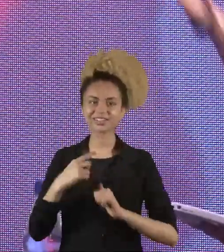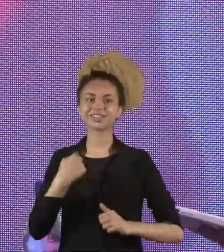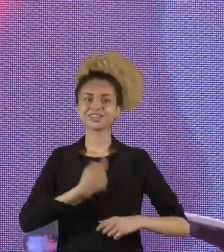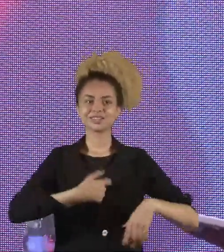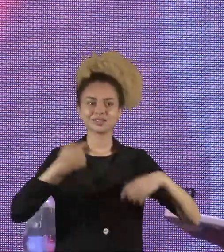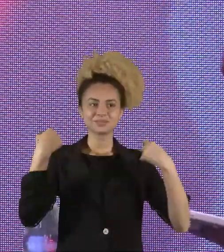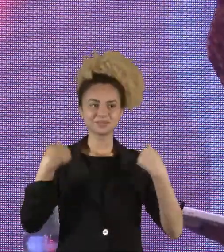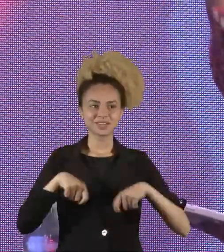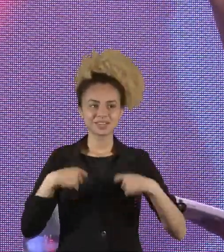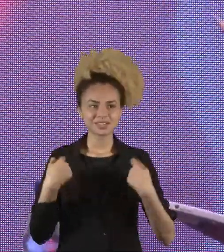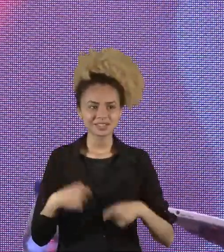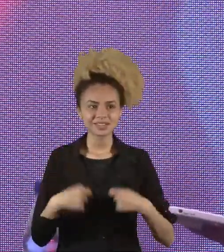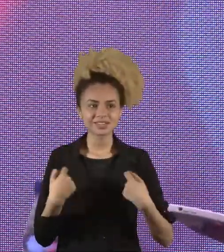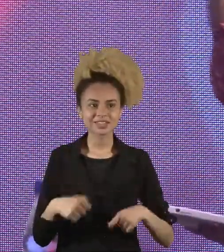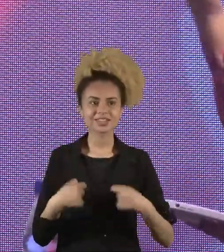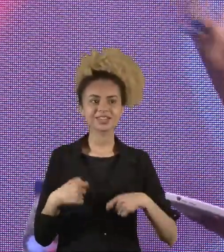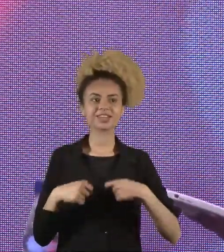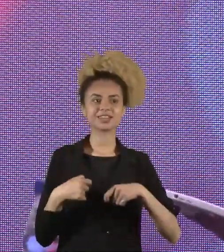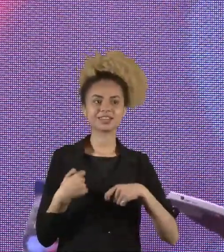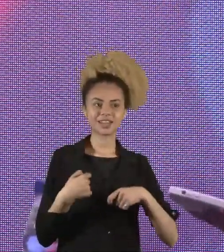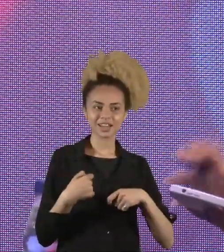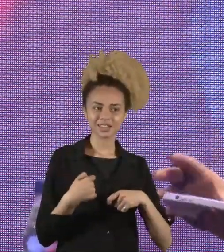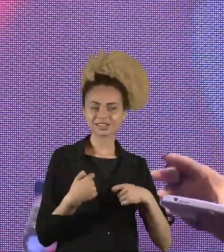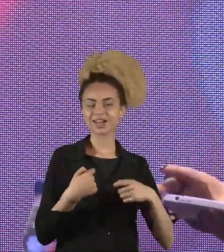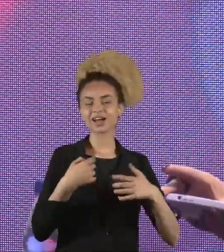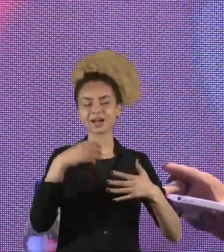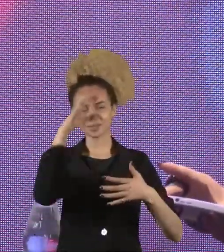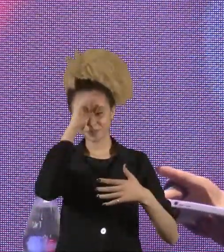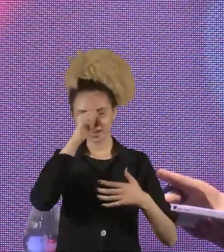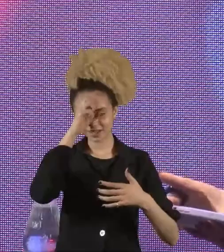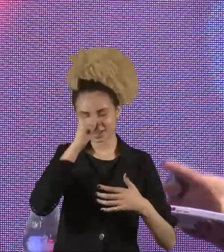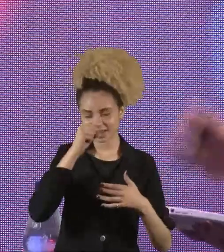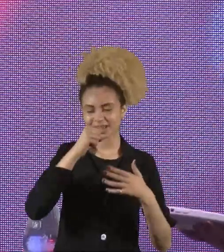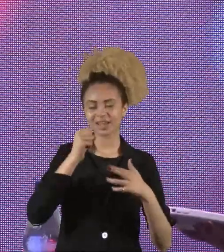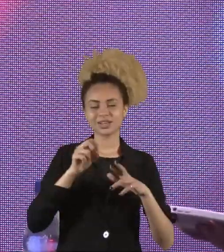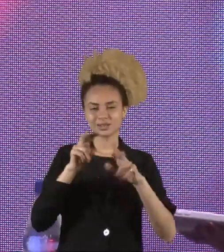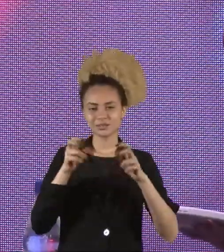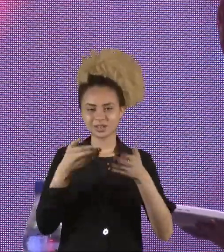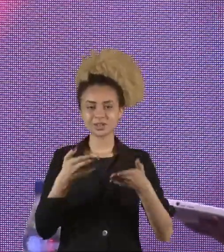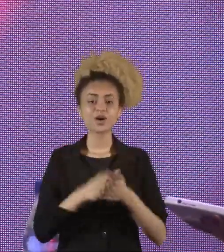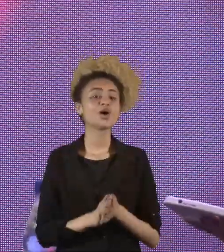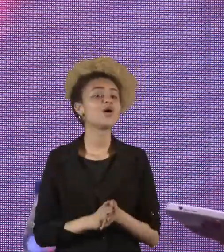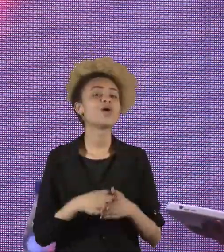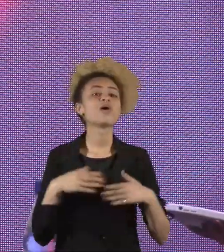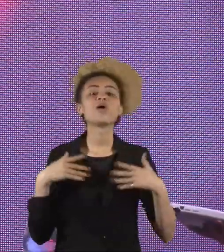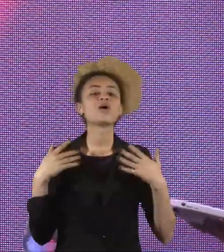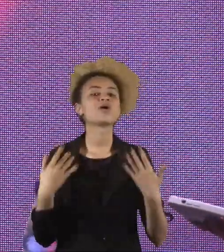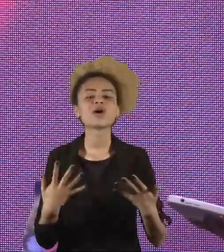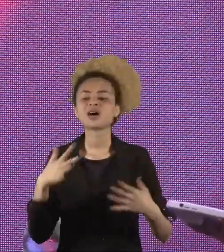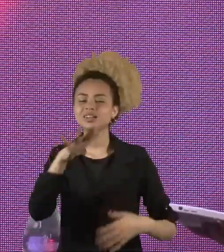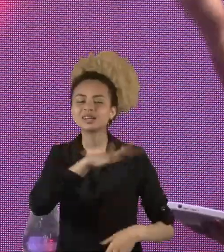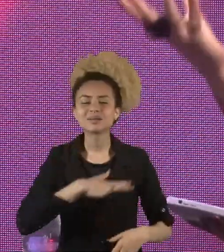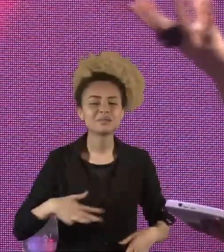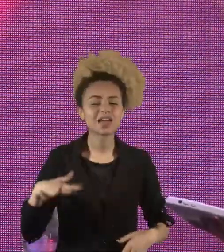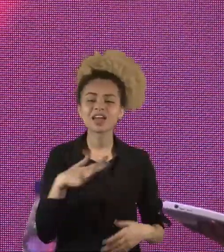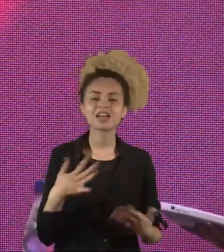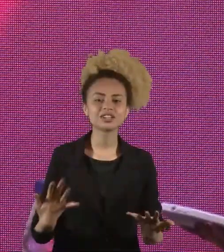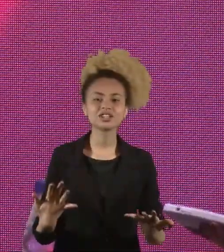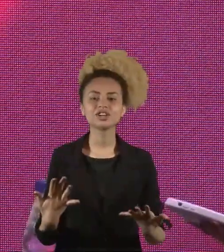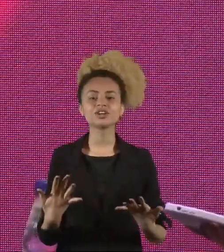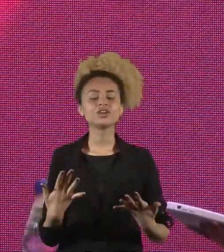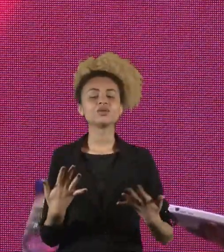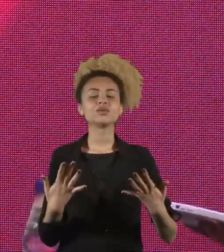ainda se ambientar com ele, se educar em relação a ele. quais desses ambientes ou qual desses